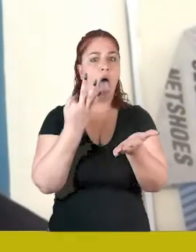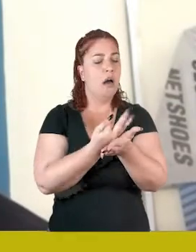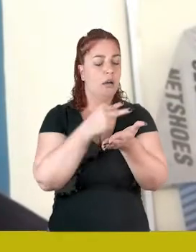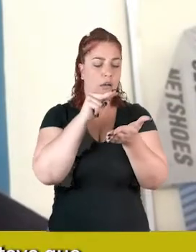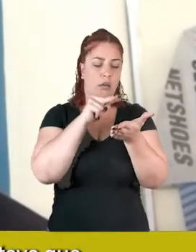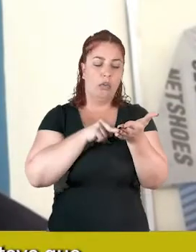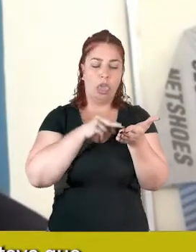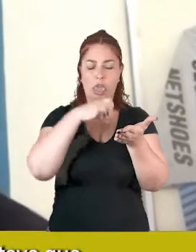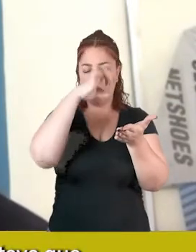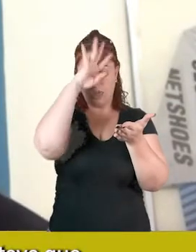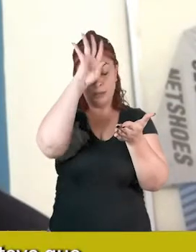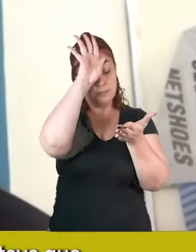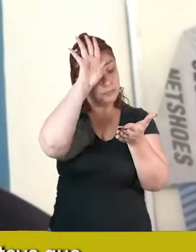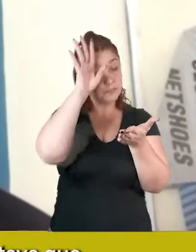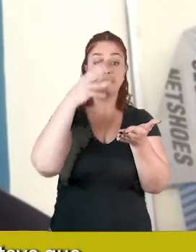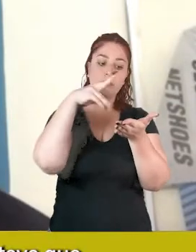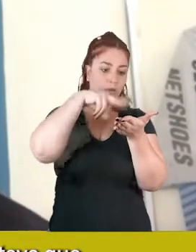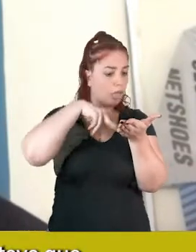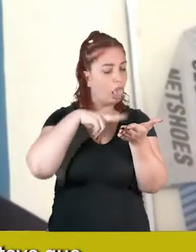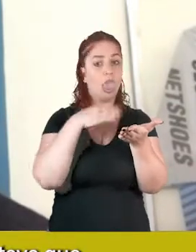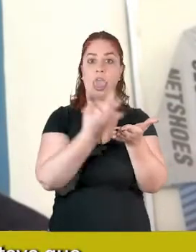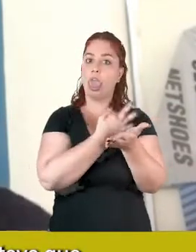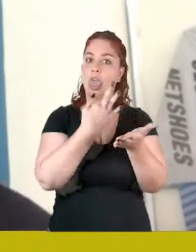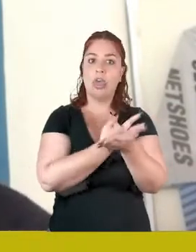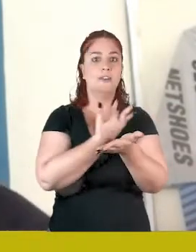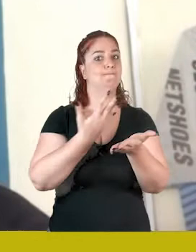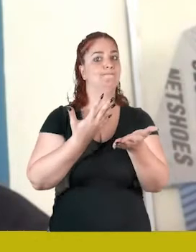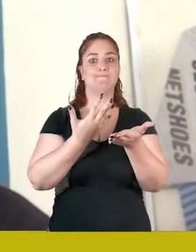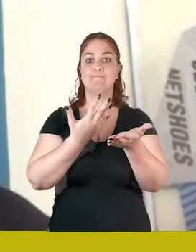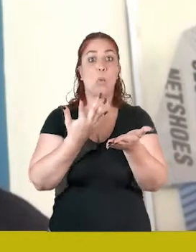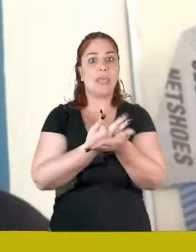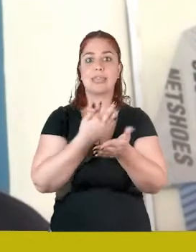eu lia, porque a gente teve que